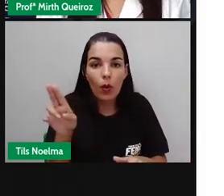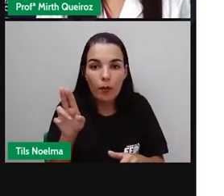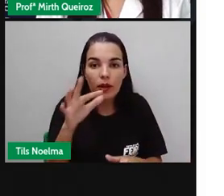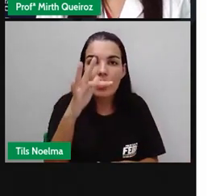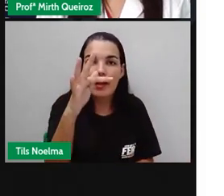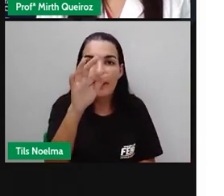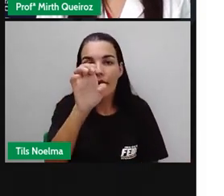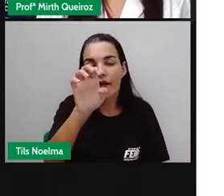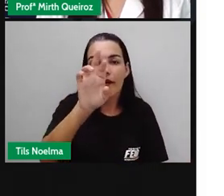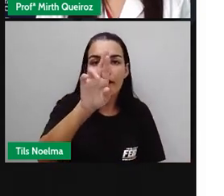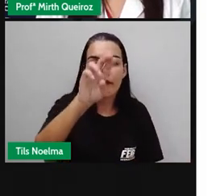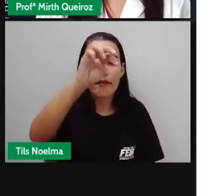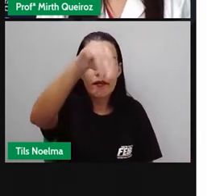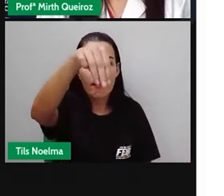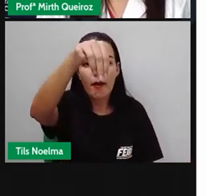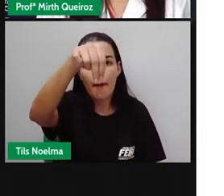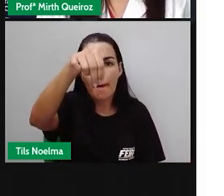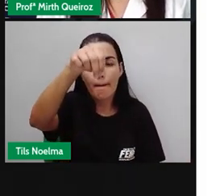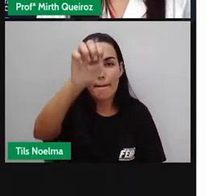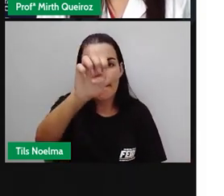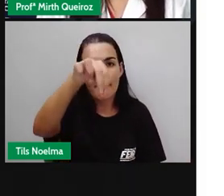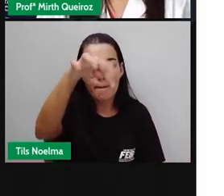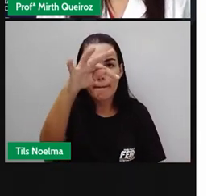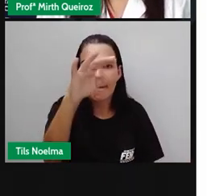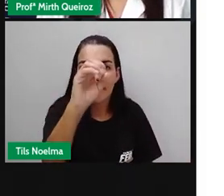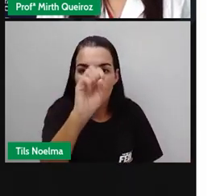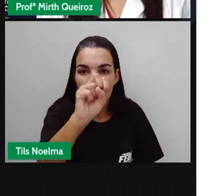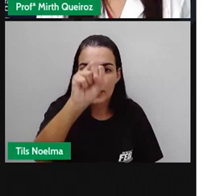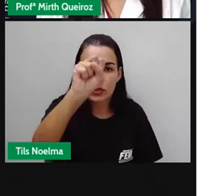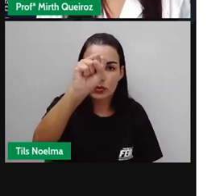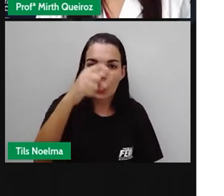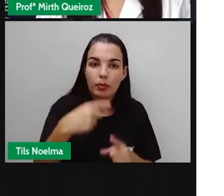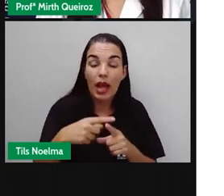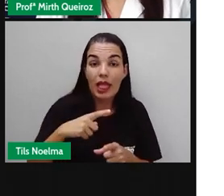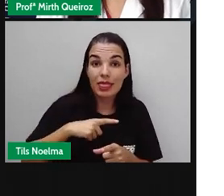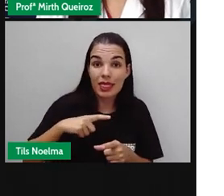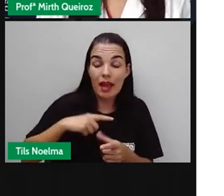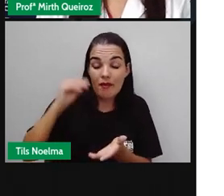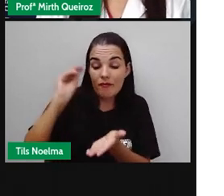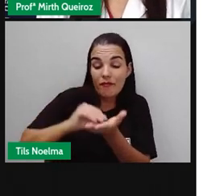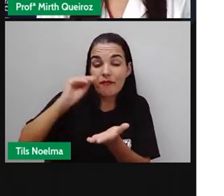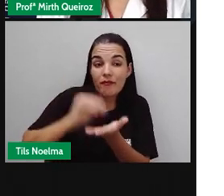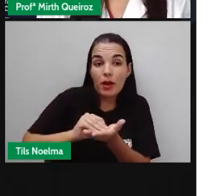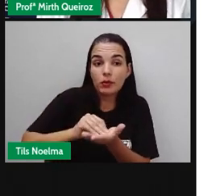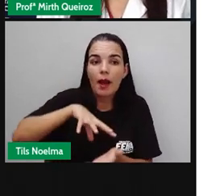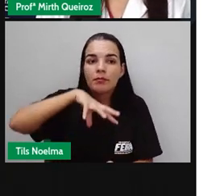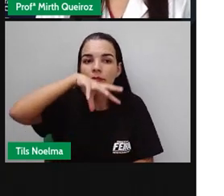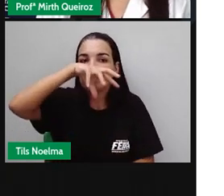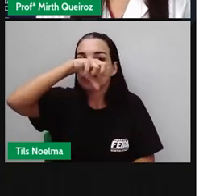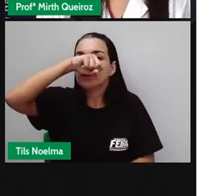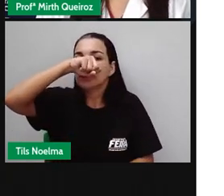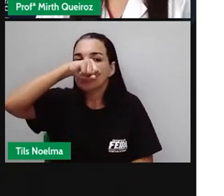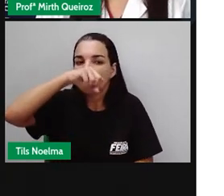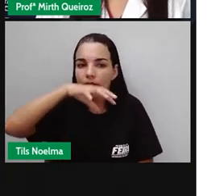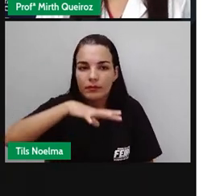fermentos, que ocorrem na ausência do oxigênio. Por isso que a gente fala que um processo